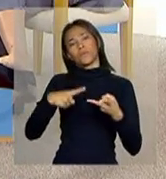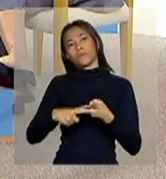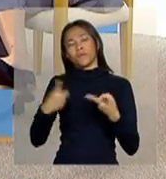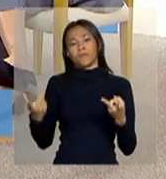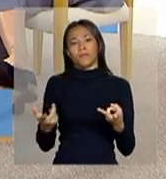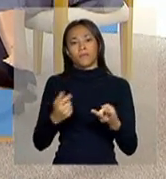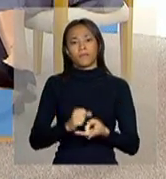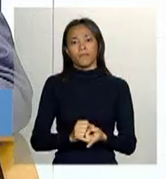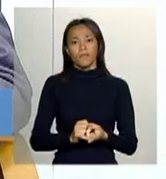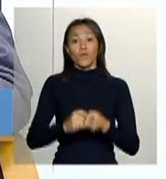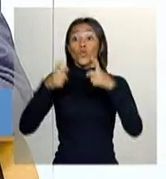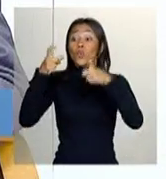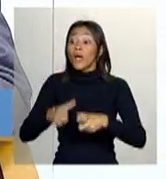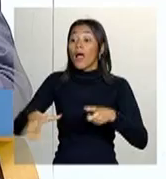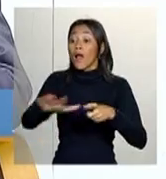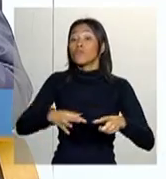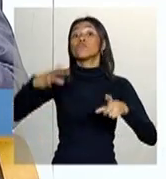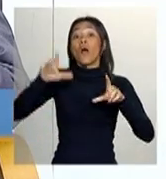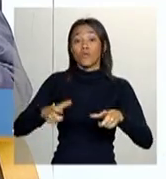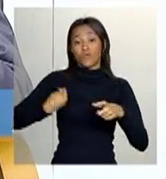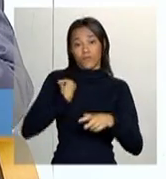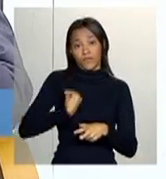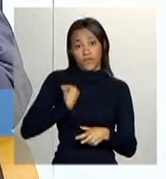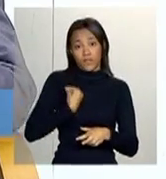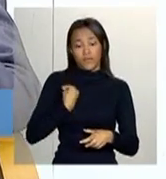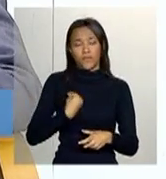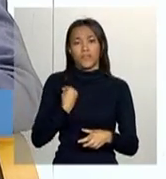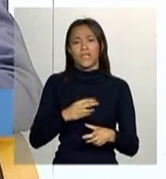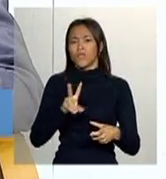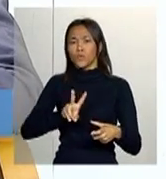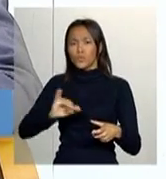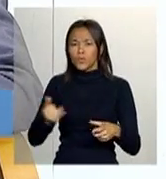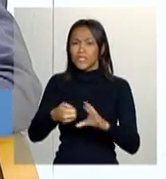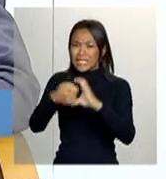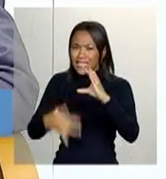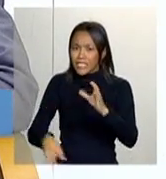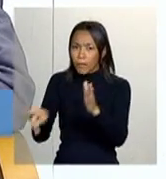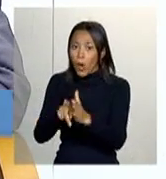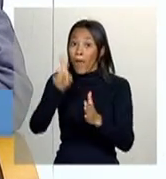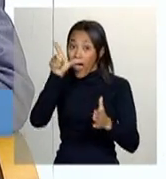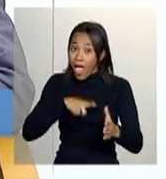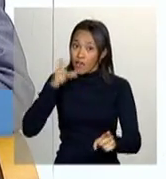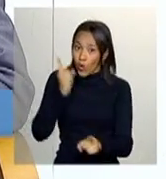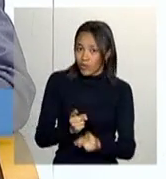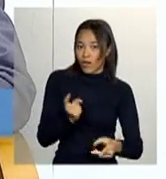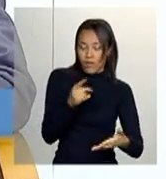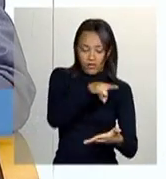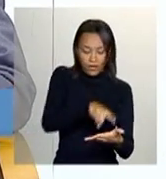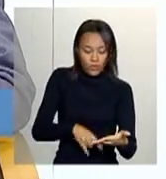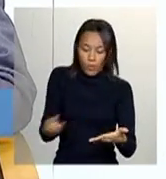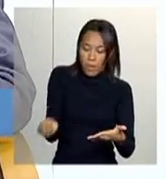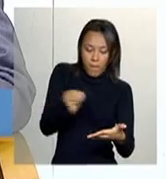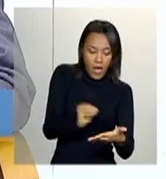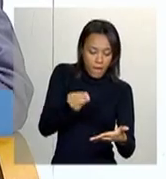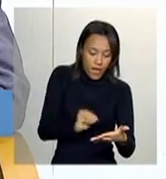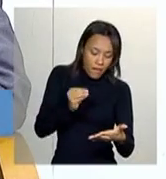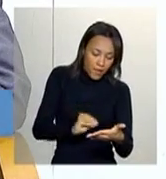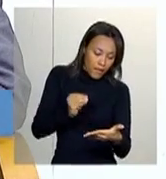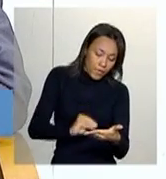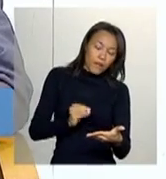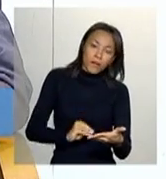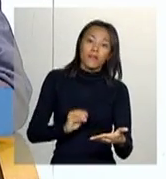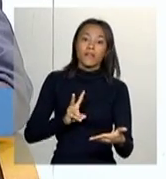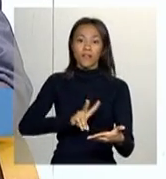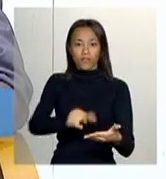ambiente dela ali, né? E que vão estar associados, então, a uma determinada característica que vai propiciar, então,